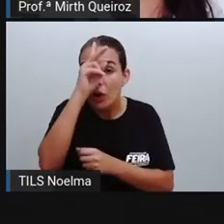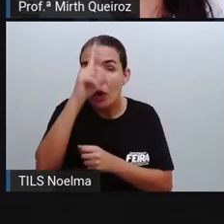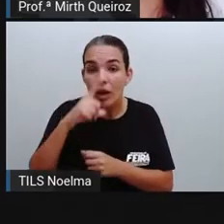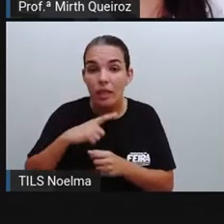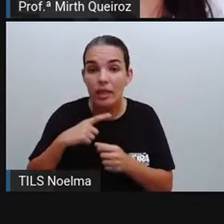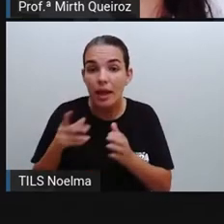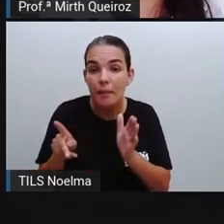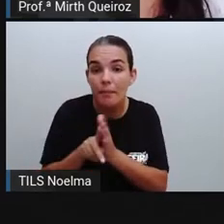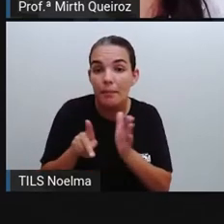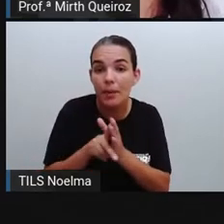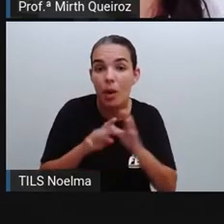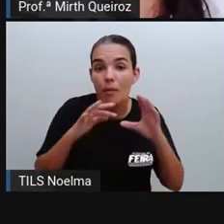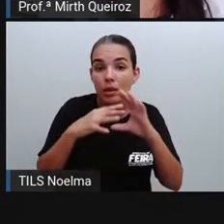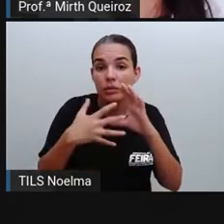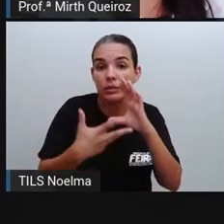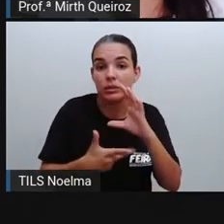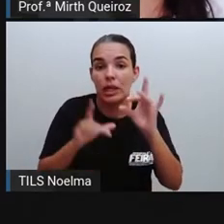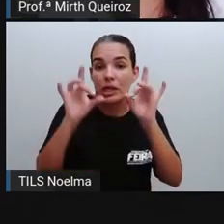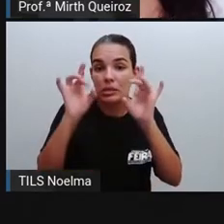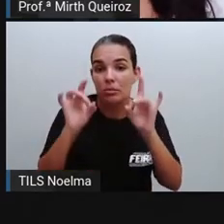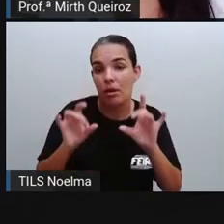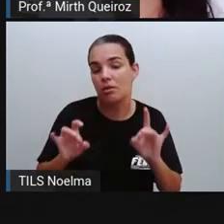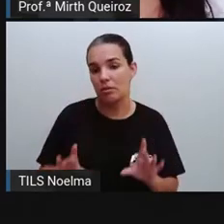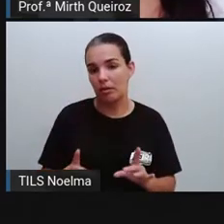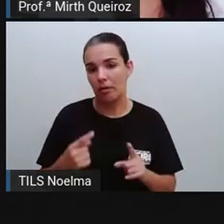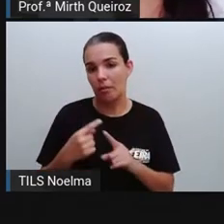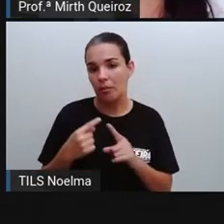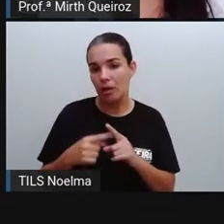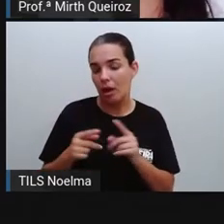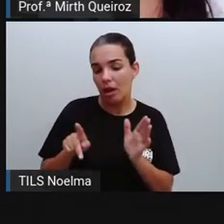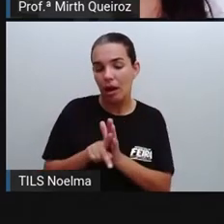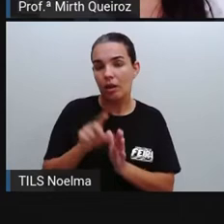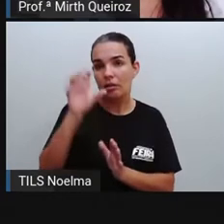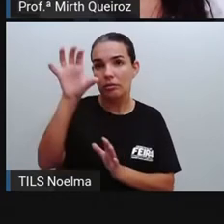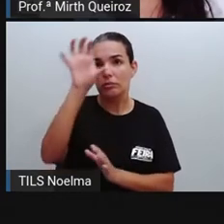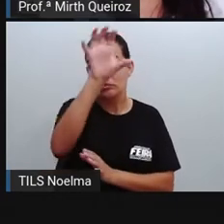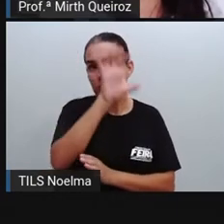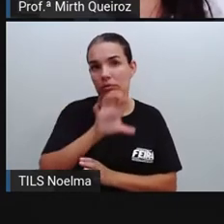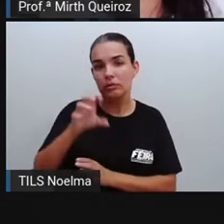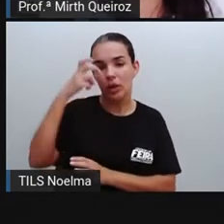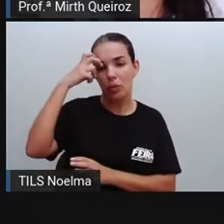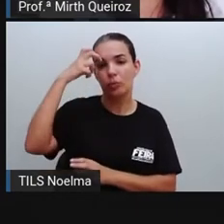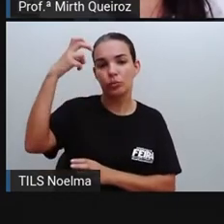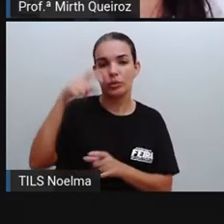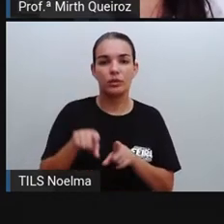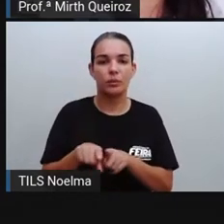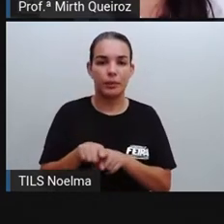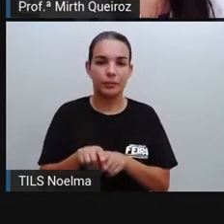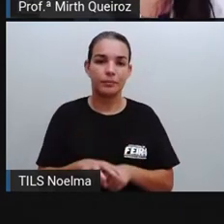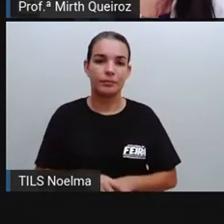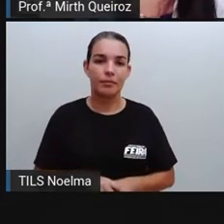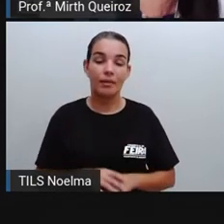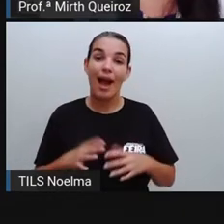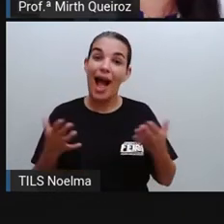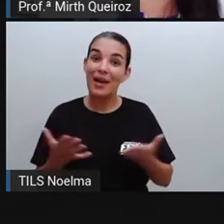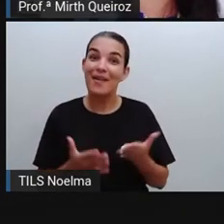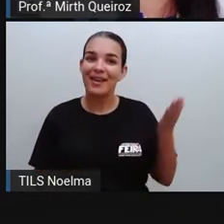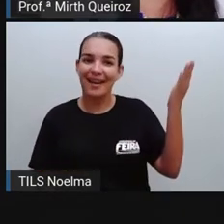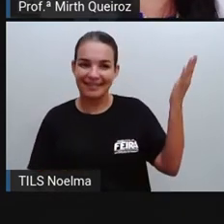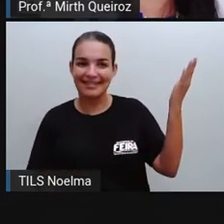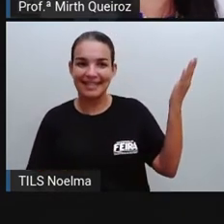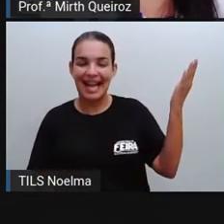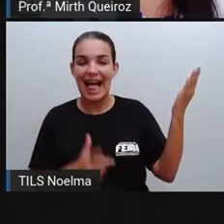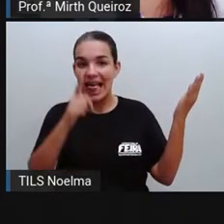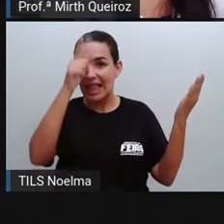específicas, né? De acordo com a cultura de cada local e a tradição de cada povo. Já as lendas